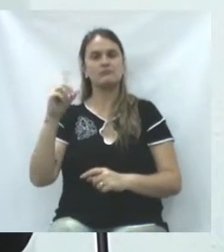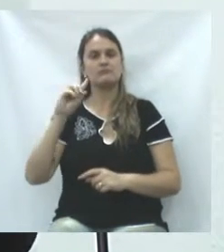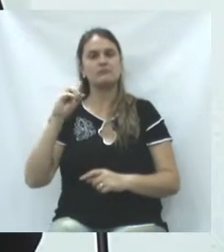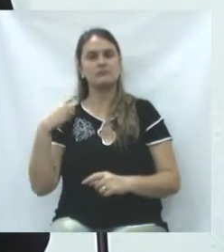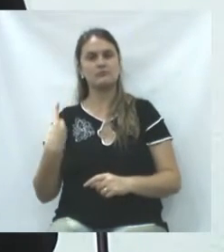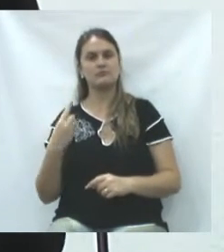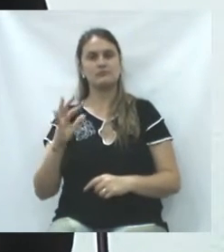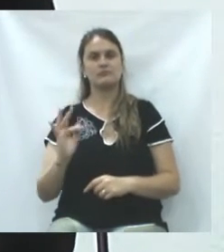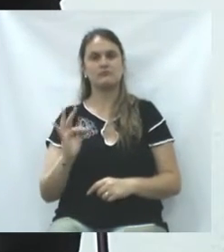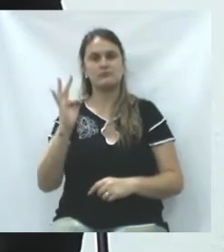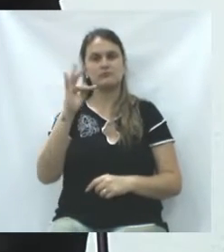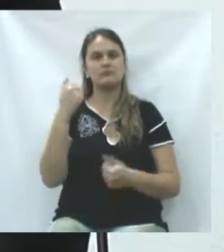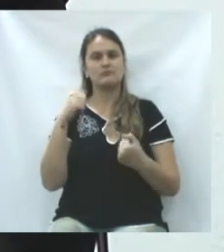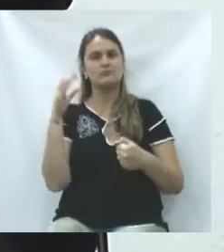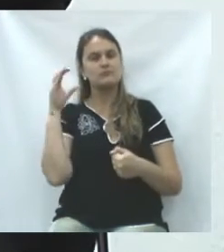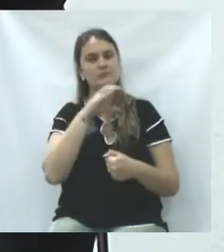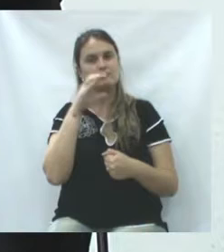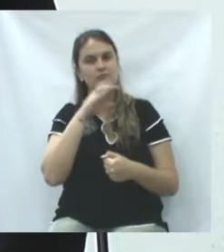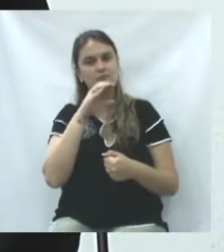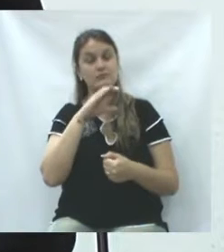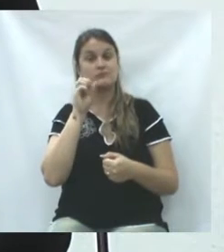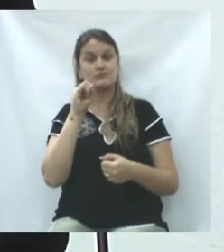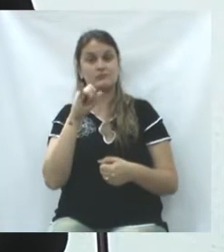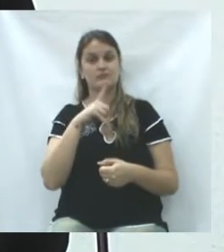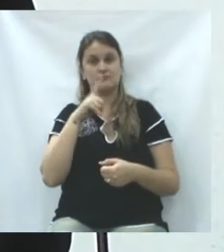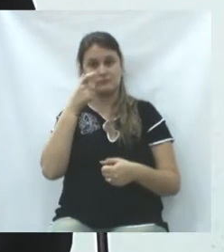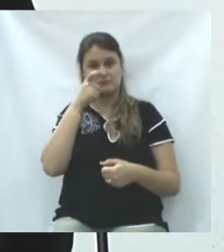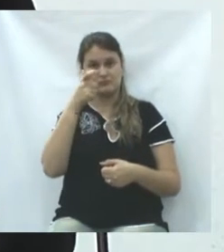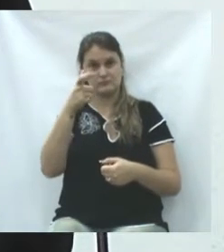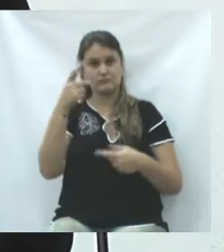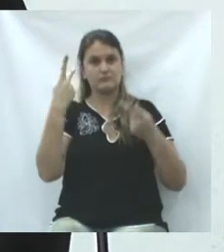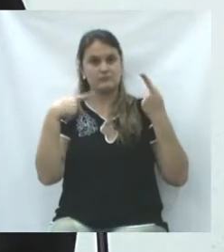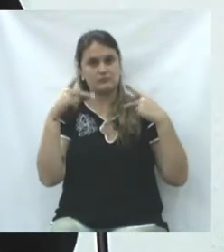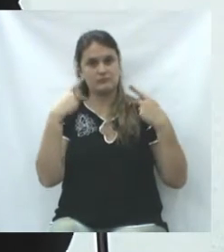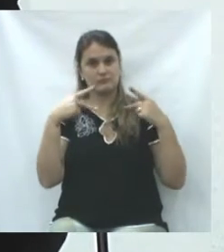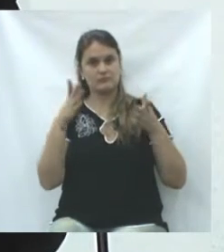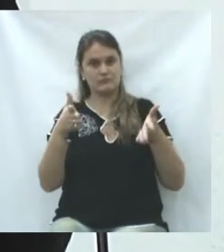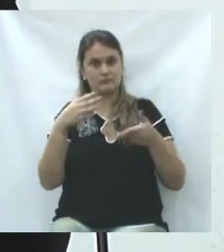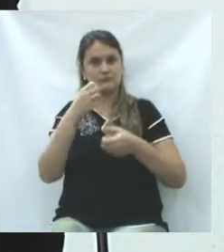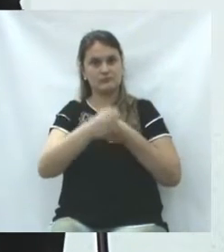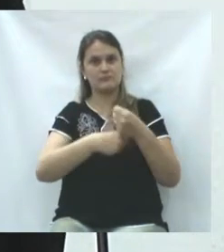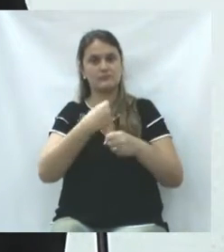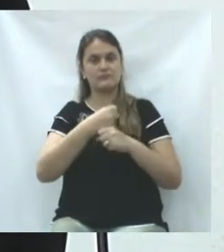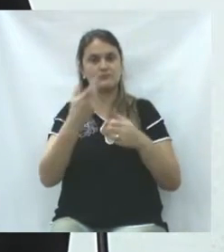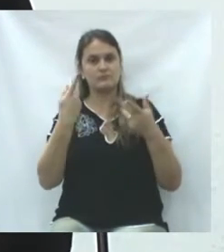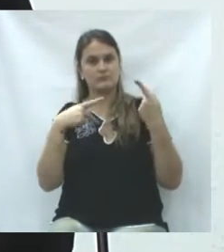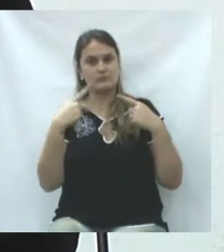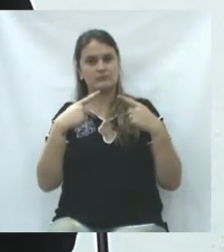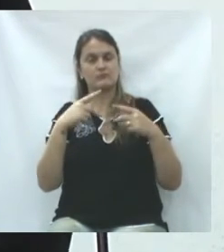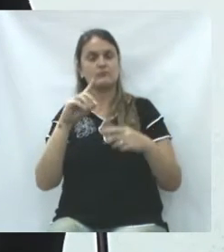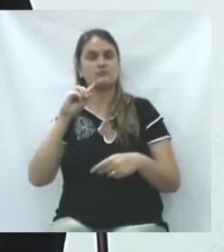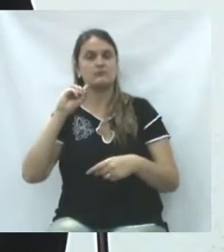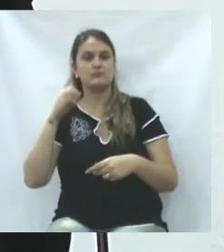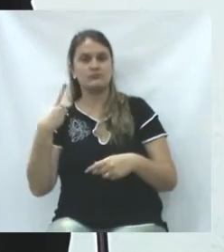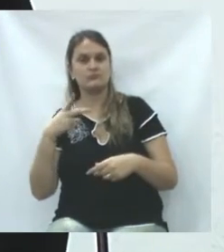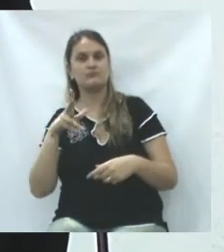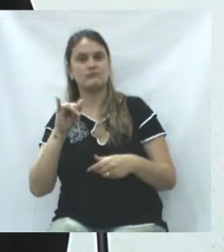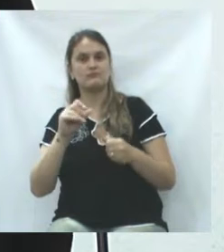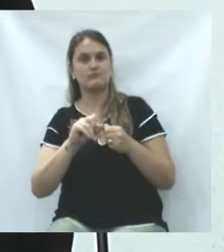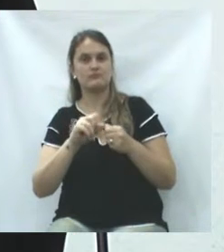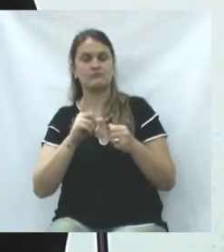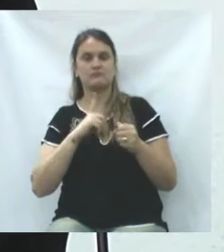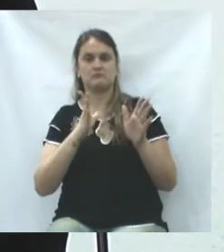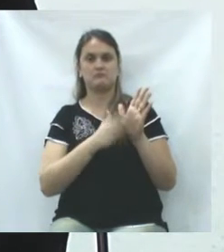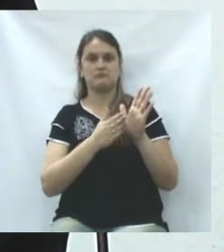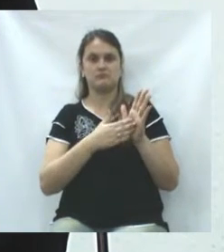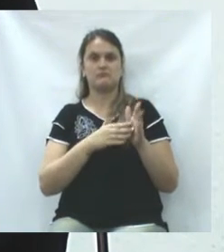deputado federal para que agilizem e, se houver interesse político em um ano político, esses deputados ou farão,